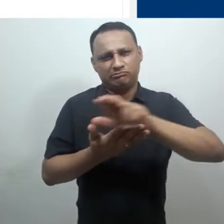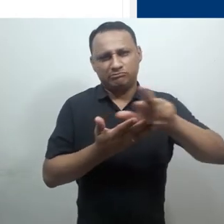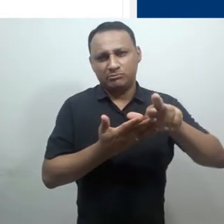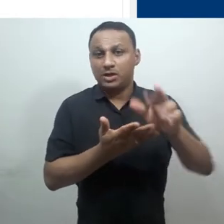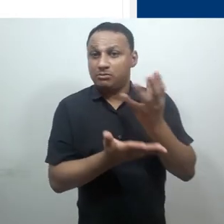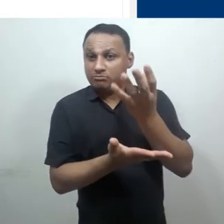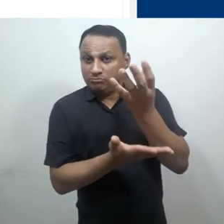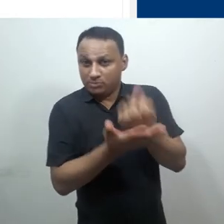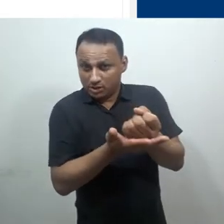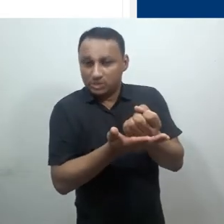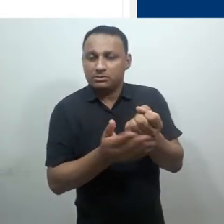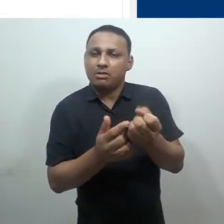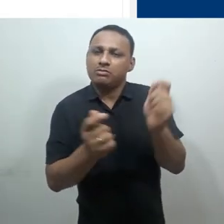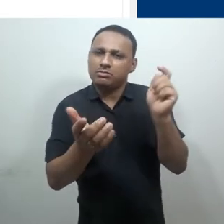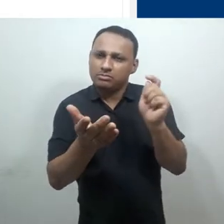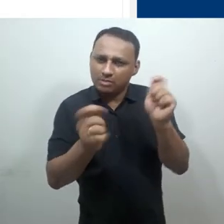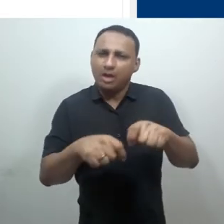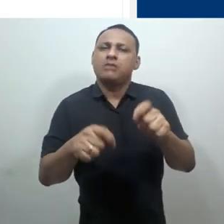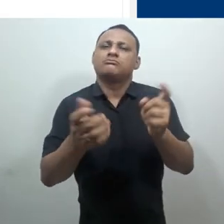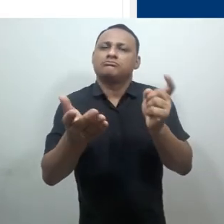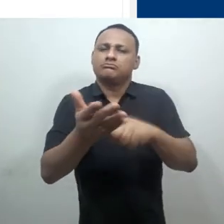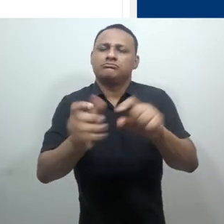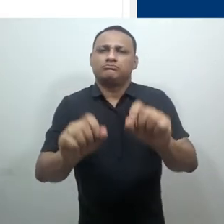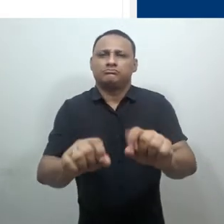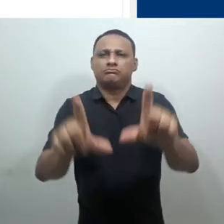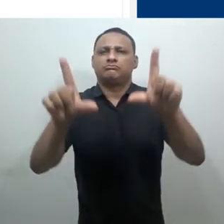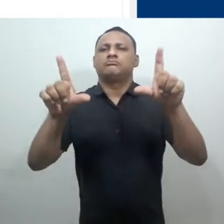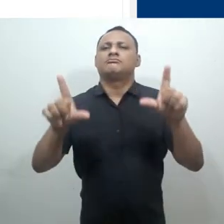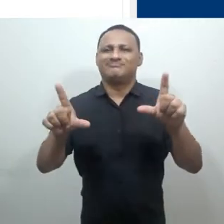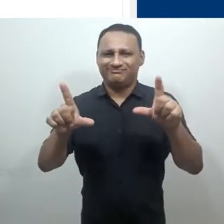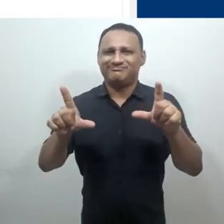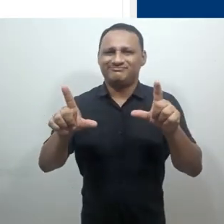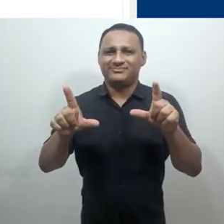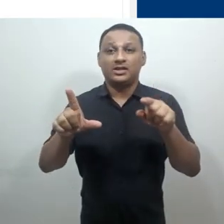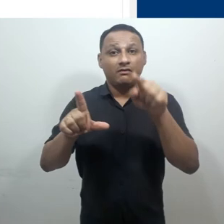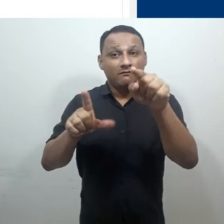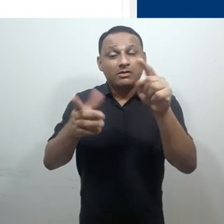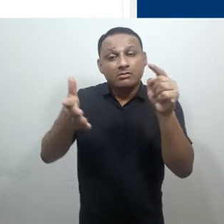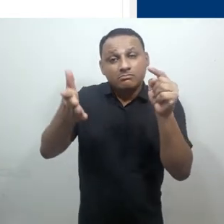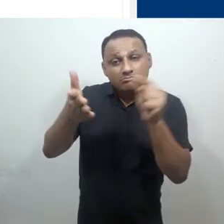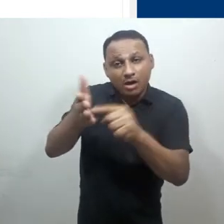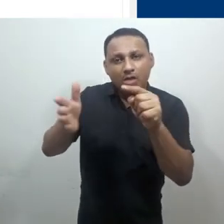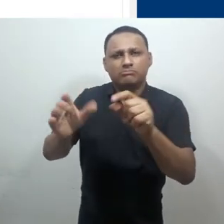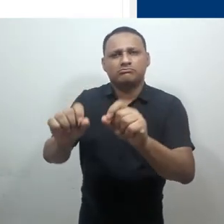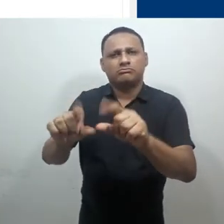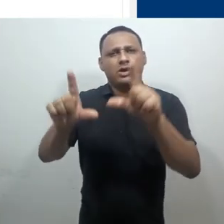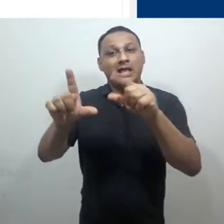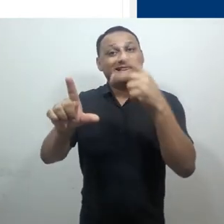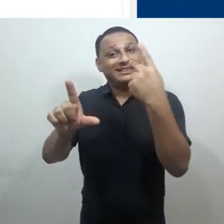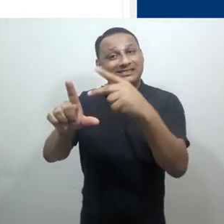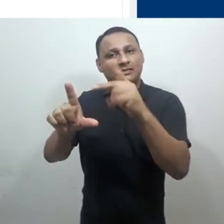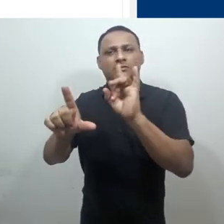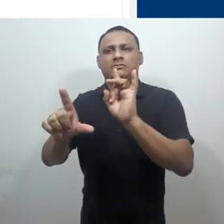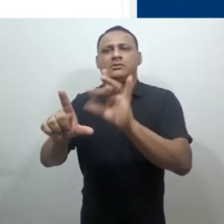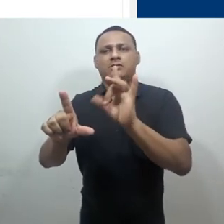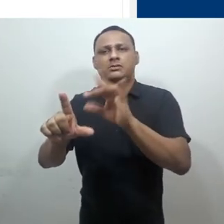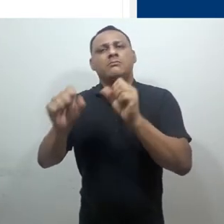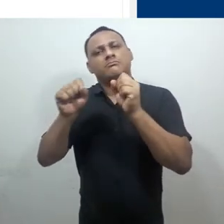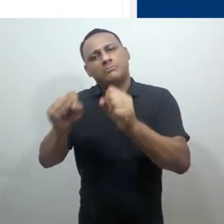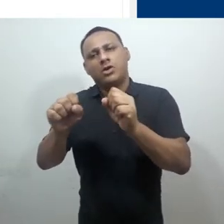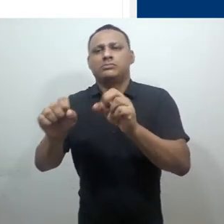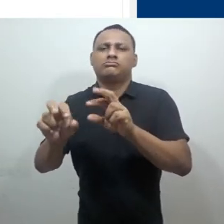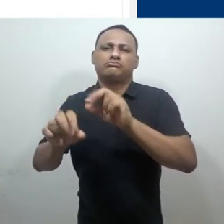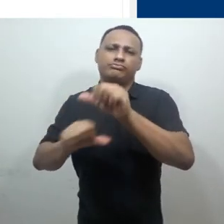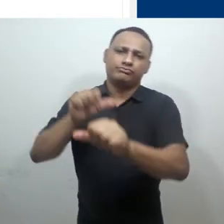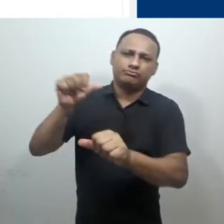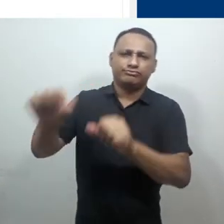O recurso do tipo arquivo pode ser reconhecido com seu ícone. E, clicando sobre o recurso do tipo arquivo, o comportamento pode